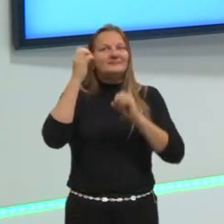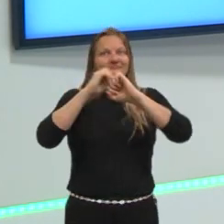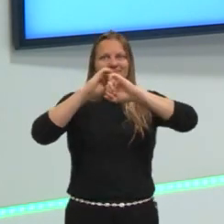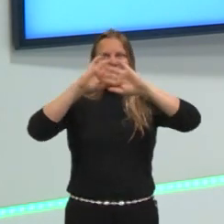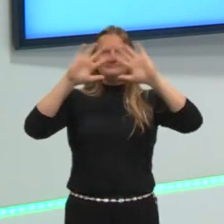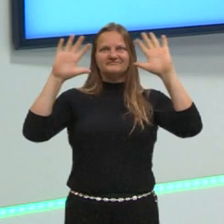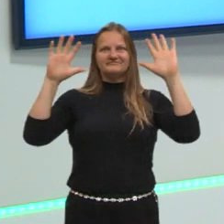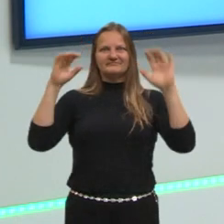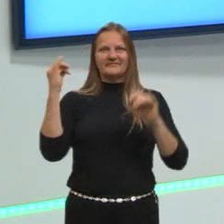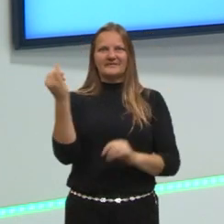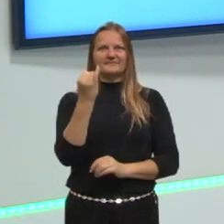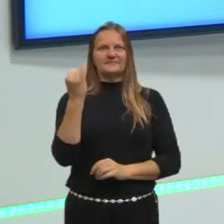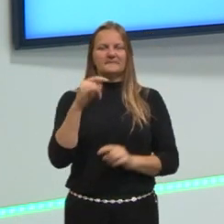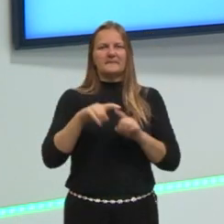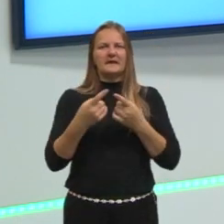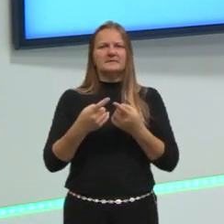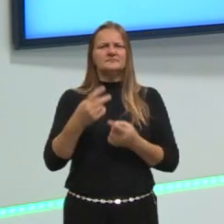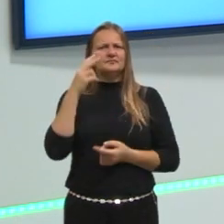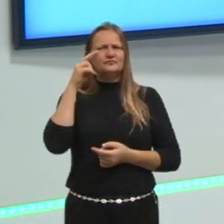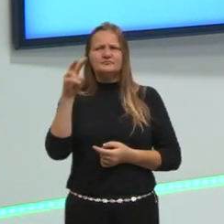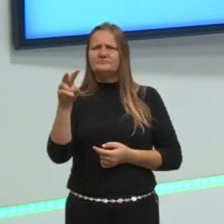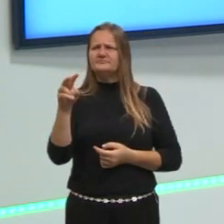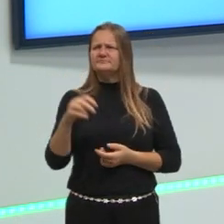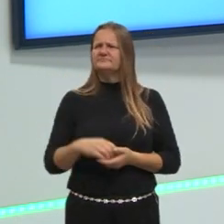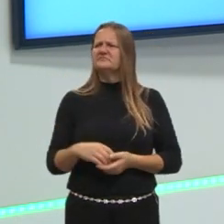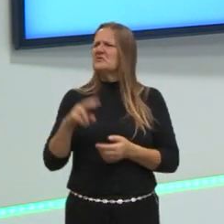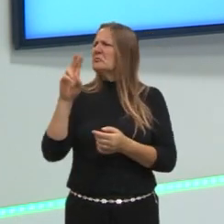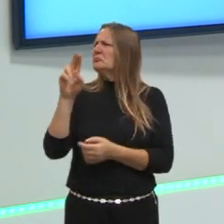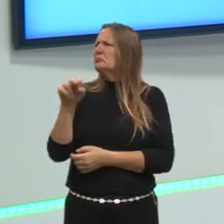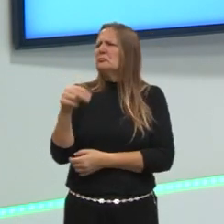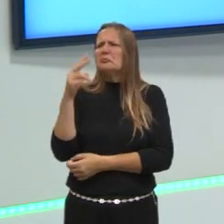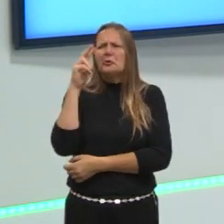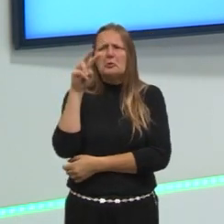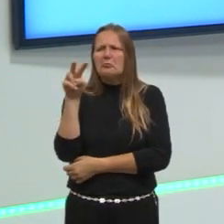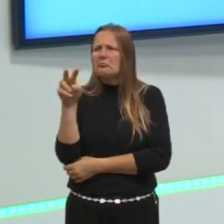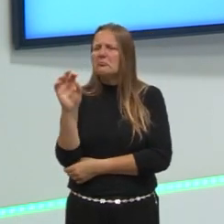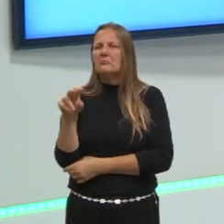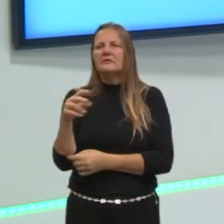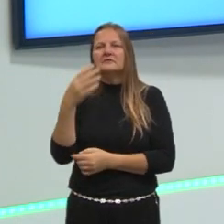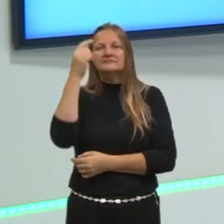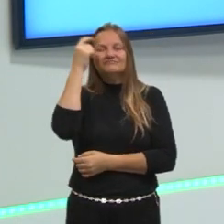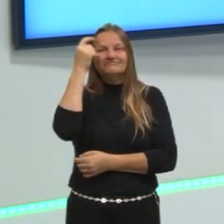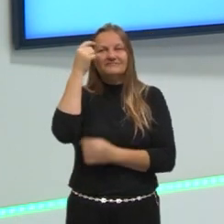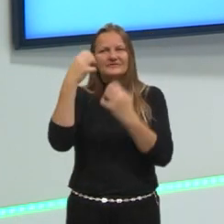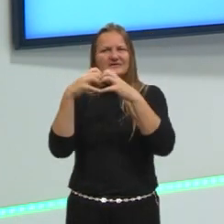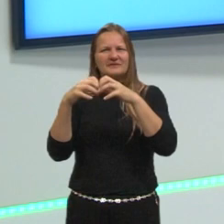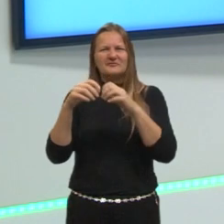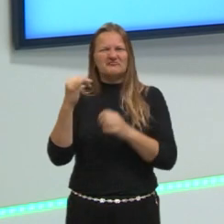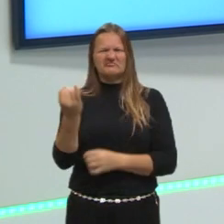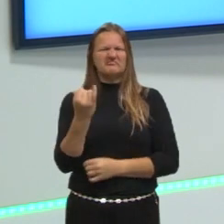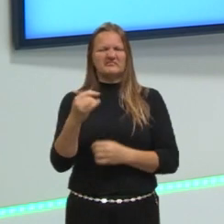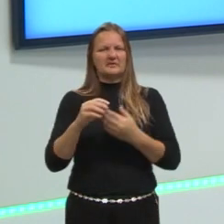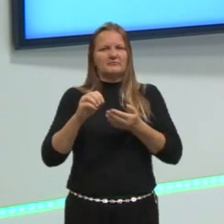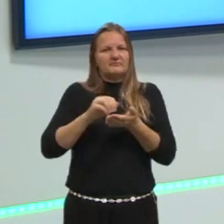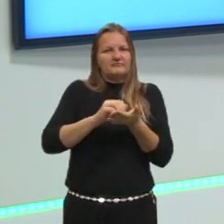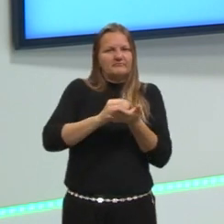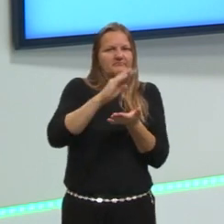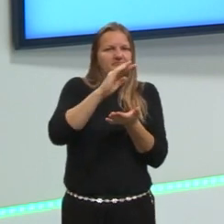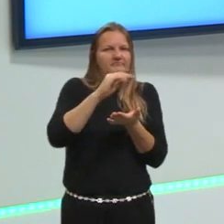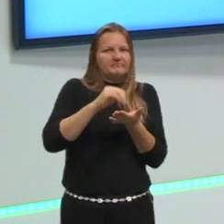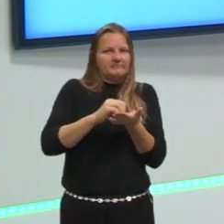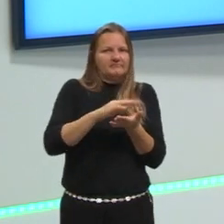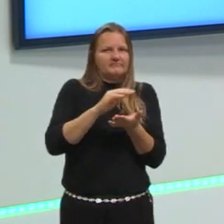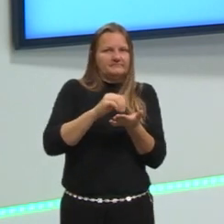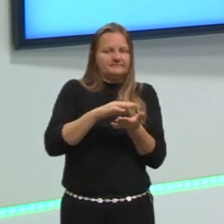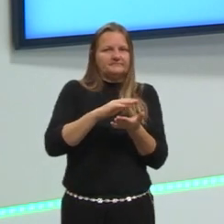importante. Mas se tu viu ali uma vez e nunca mais viu, o cérebro vai entendendo que não é importante e com o tempo